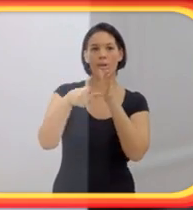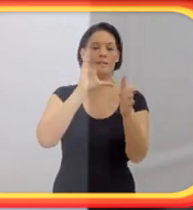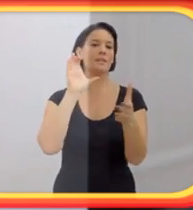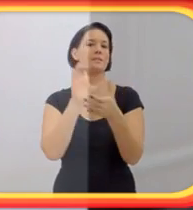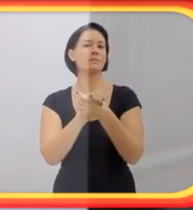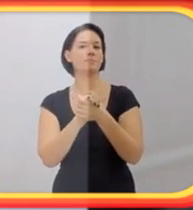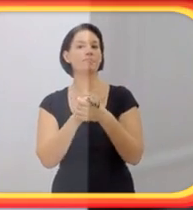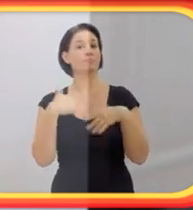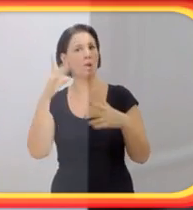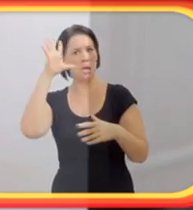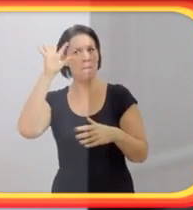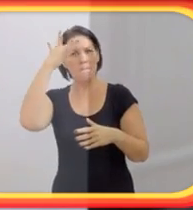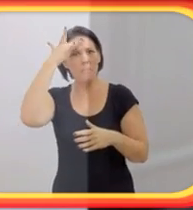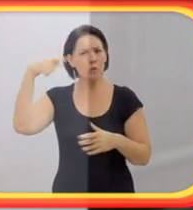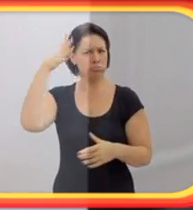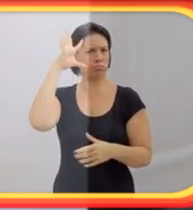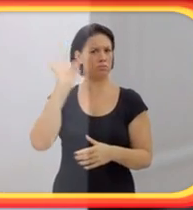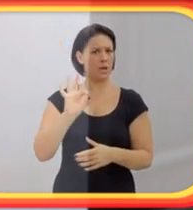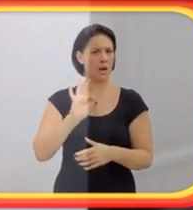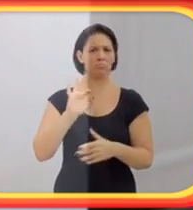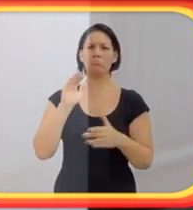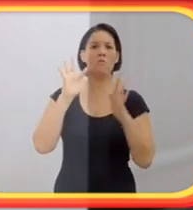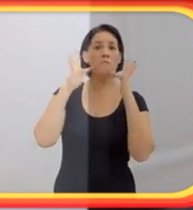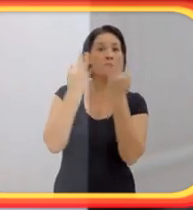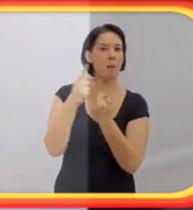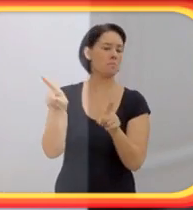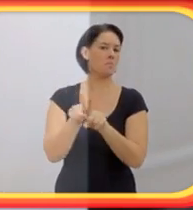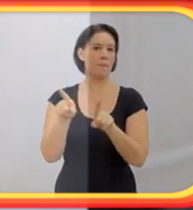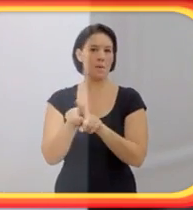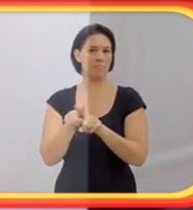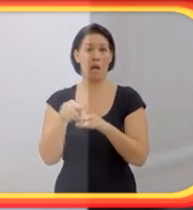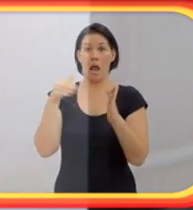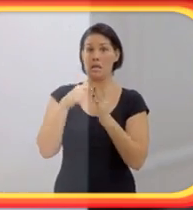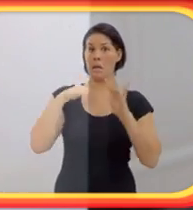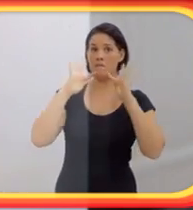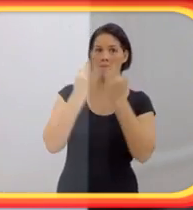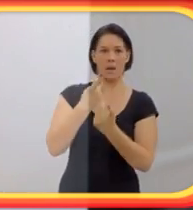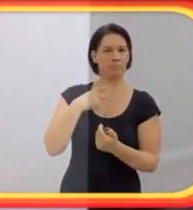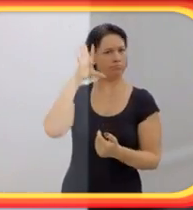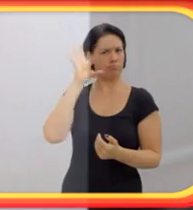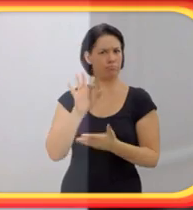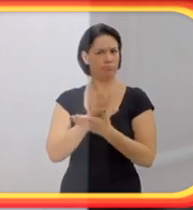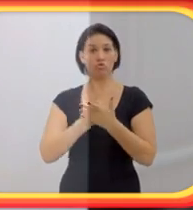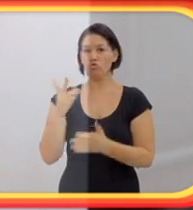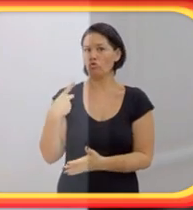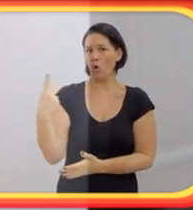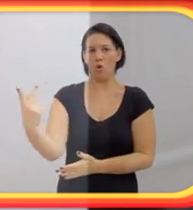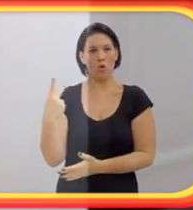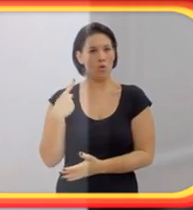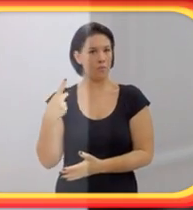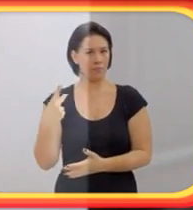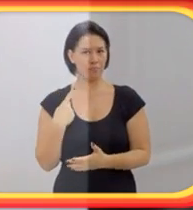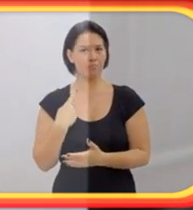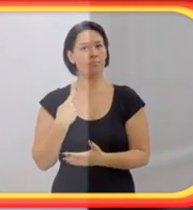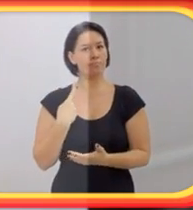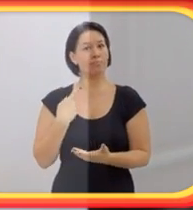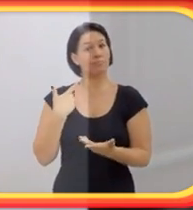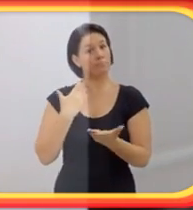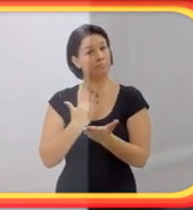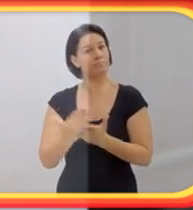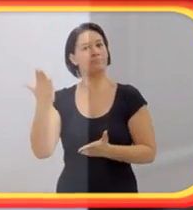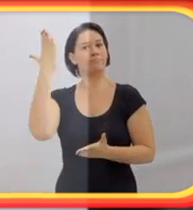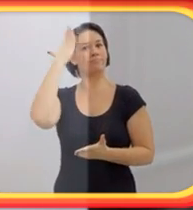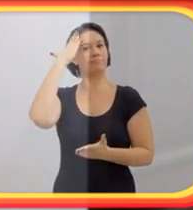Nem a família dele, nem a minha. Ninguém sabia. Só eu e o Eduardo que sabíamos que a gente iria dançar a valsa. Então no